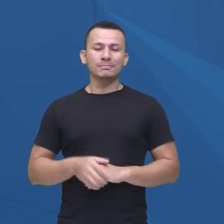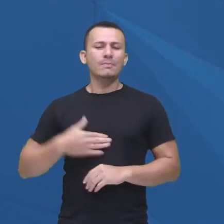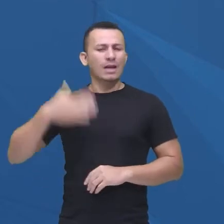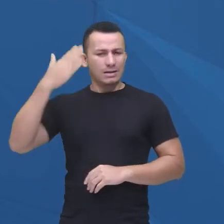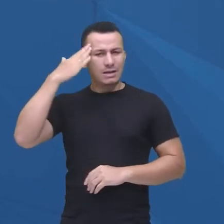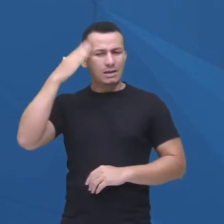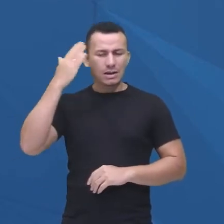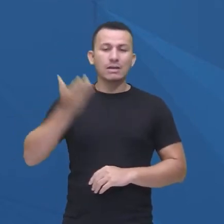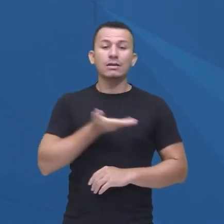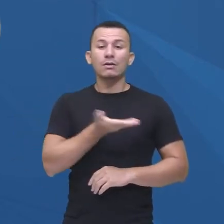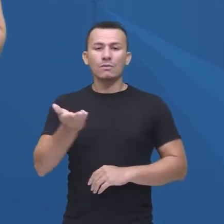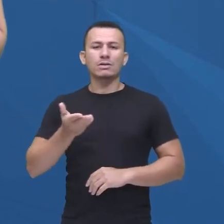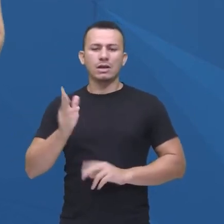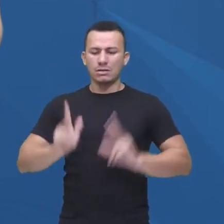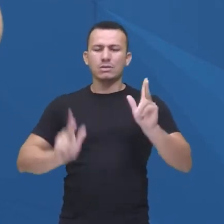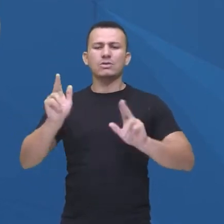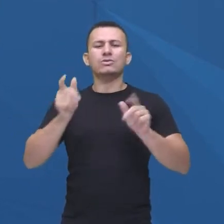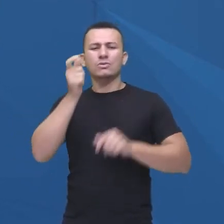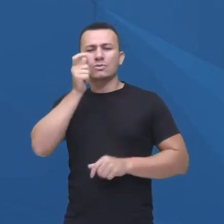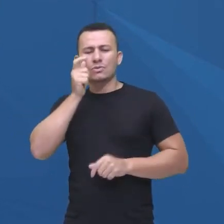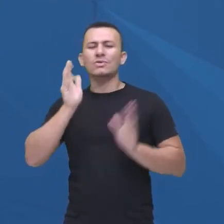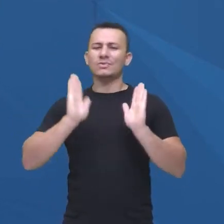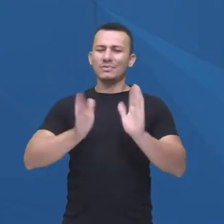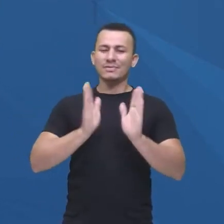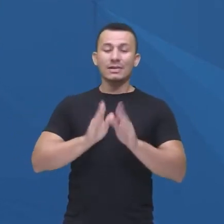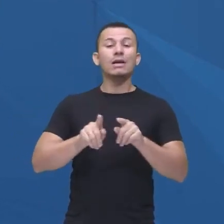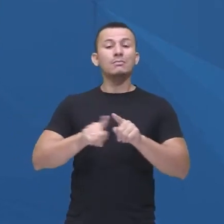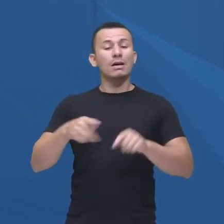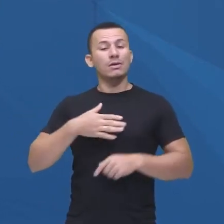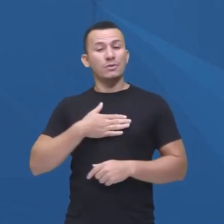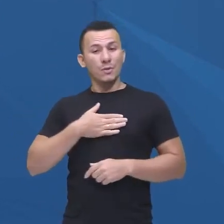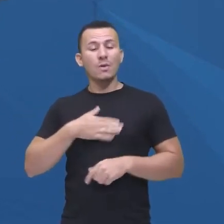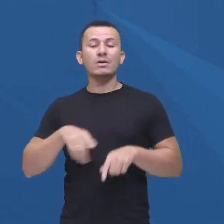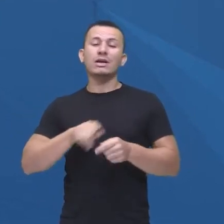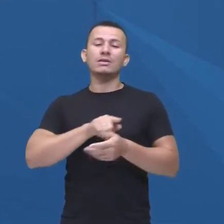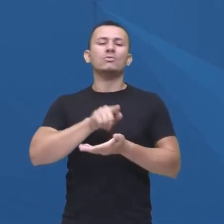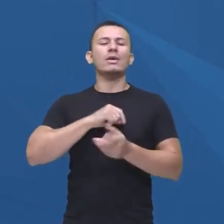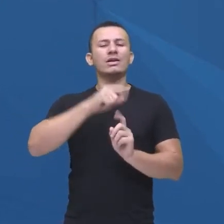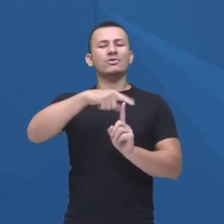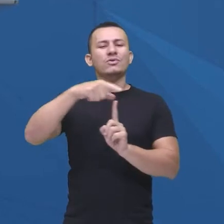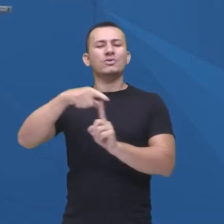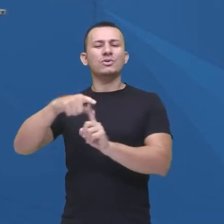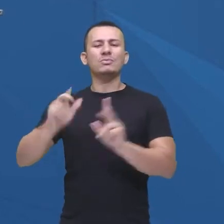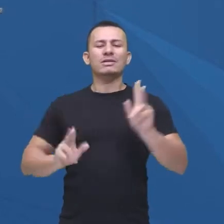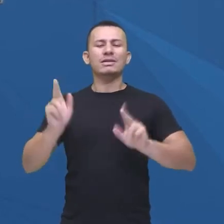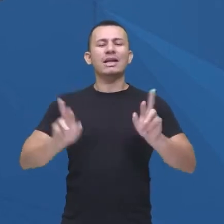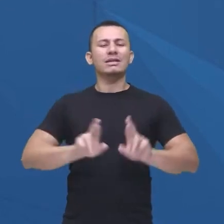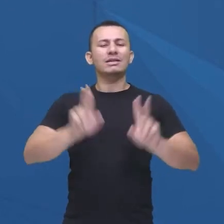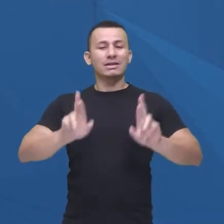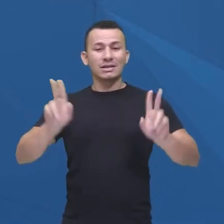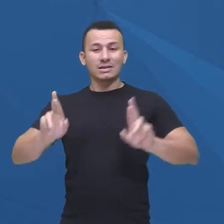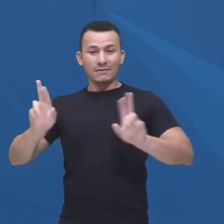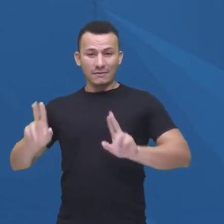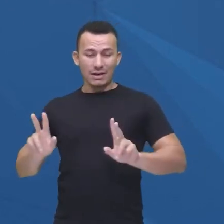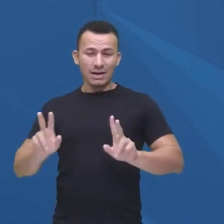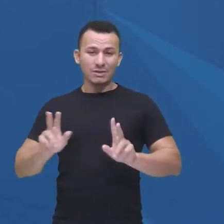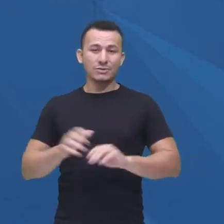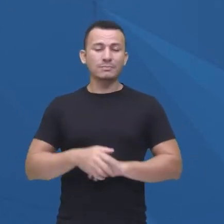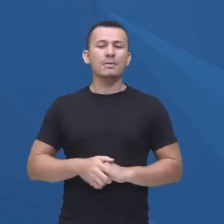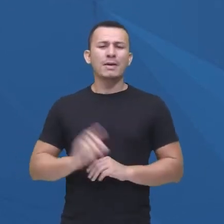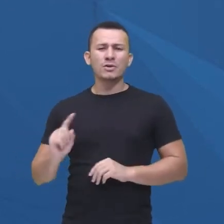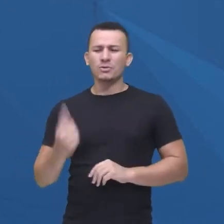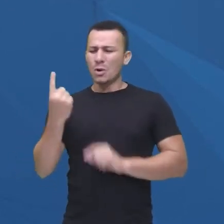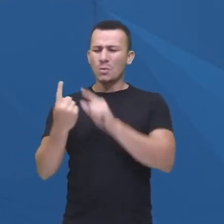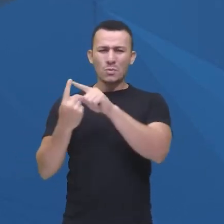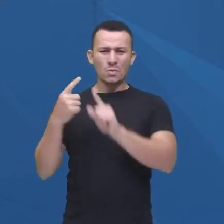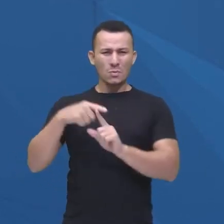que você assiste série e que gosta, olha só, de gêneros diversificados. E normalmente a gente não gosta só de um